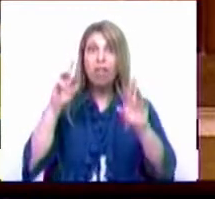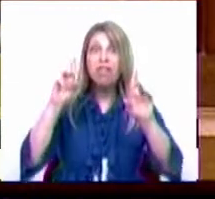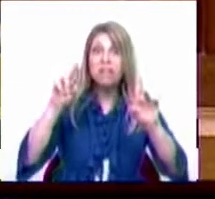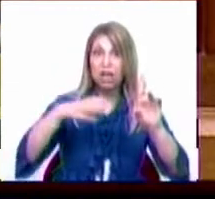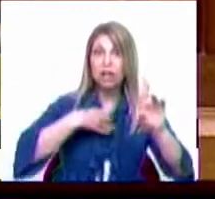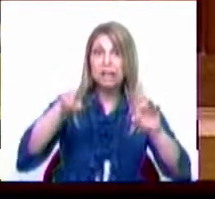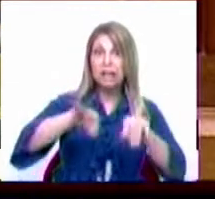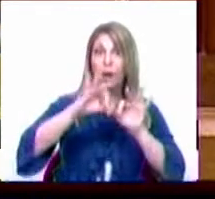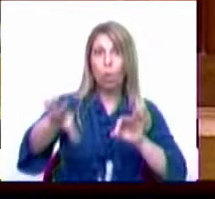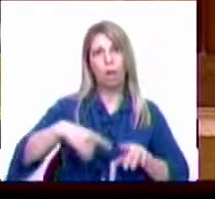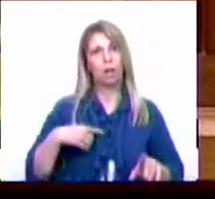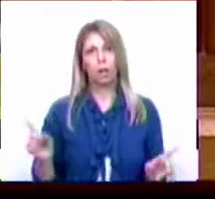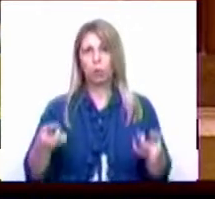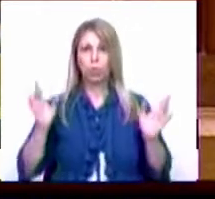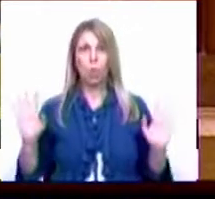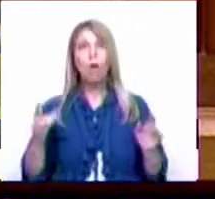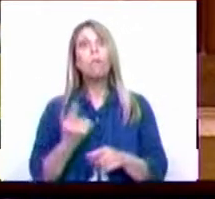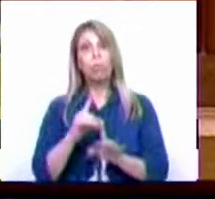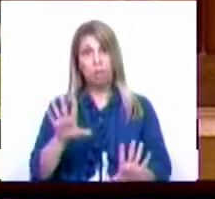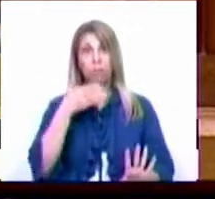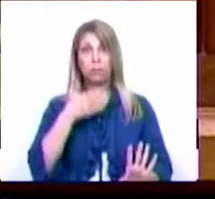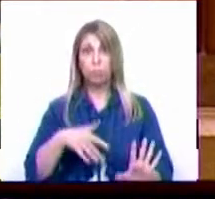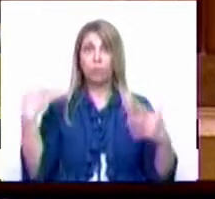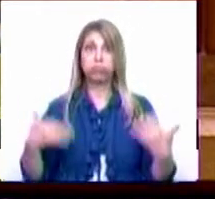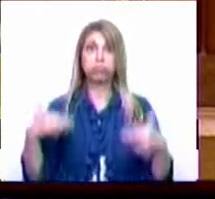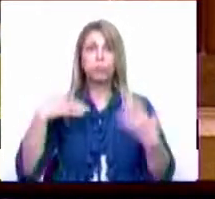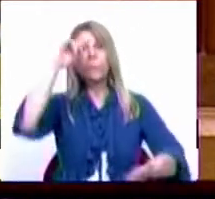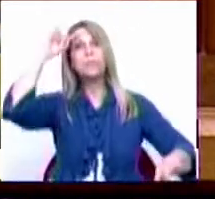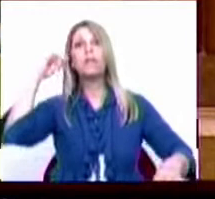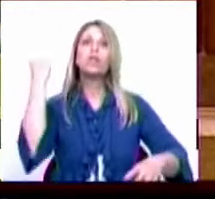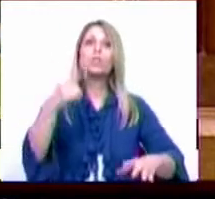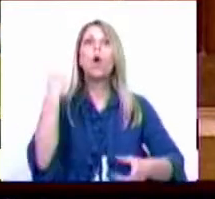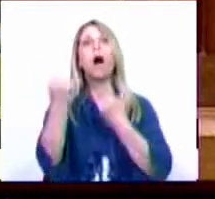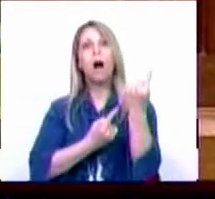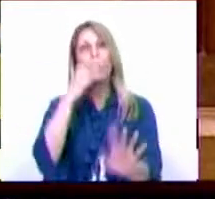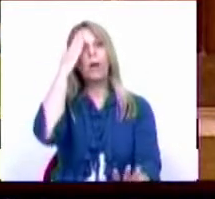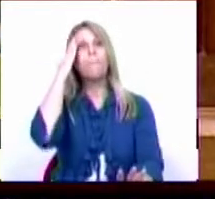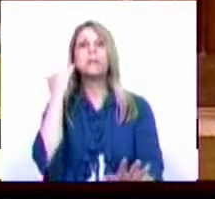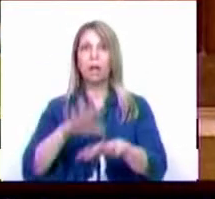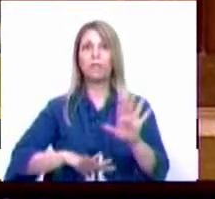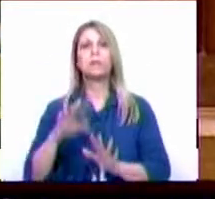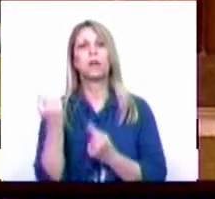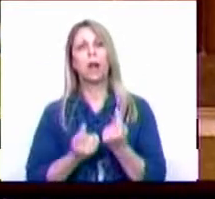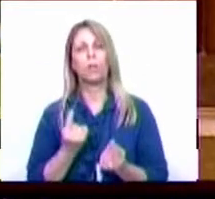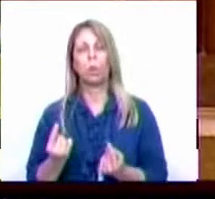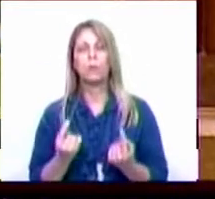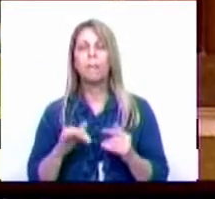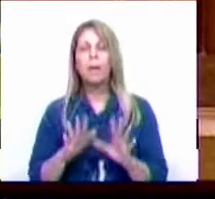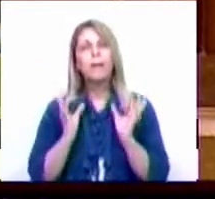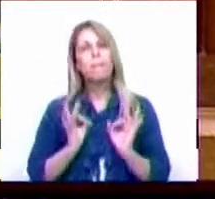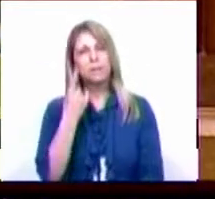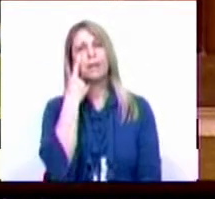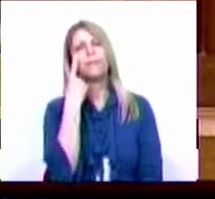aliás, uma experiência de enorme dureza que apenas alguns tiveram capacidade de reagir. No entanto, é preciso dizer que registámos